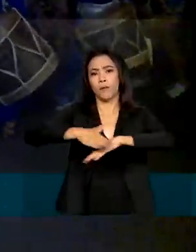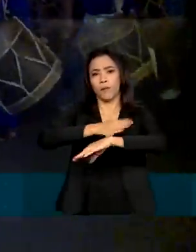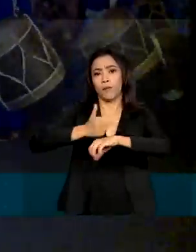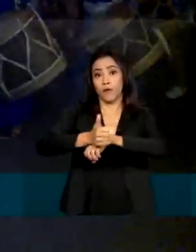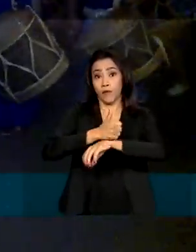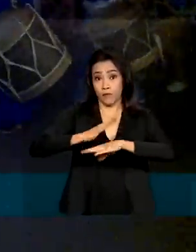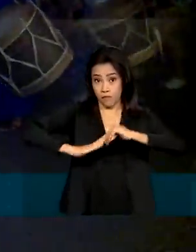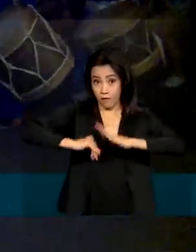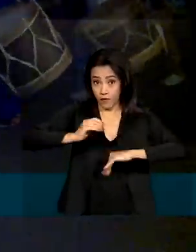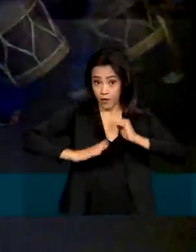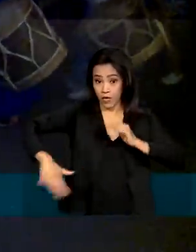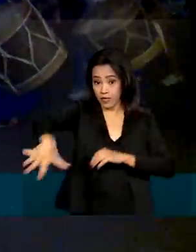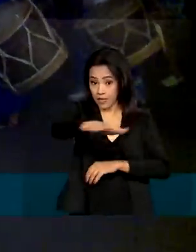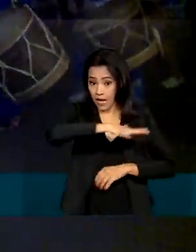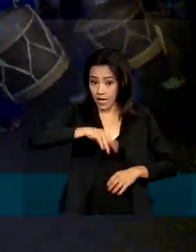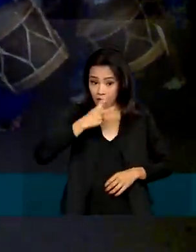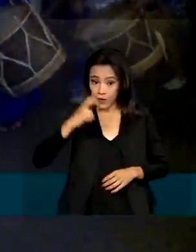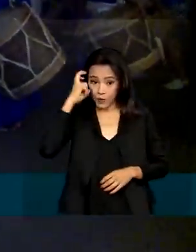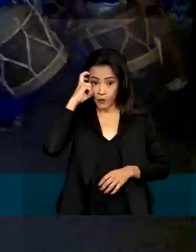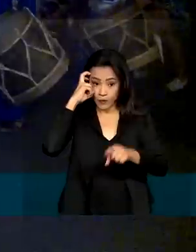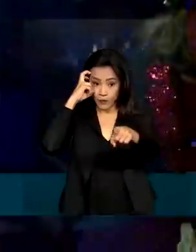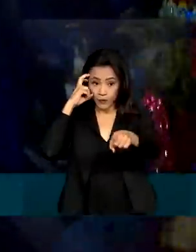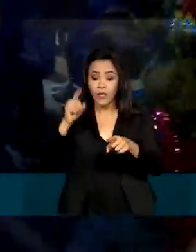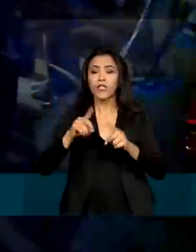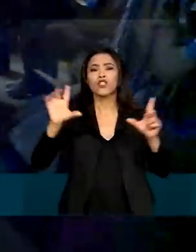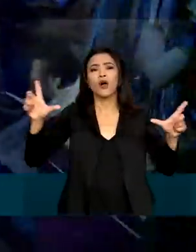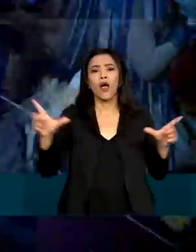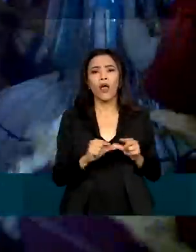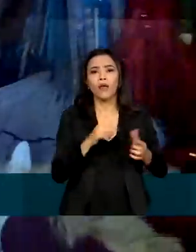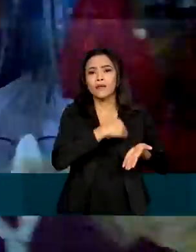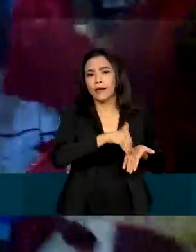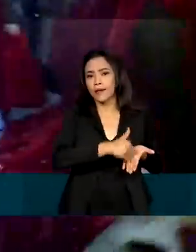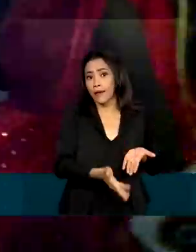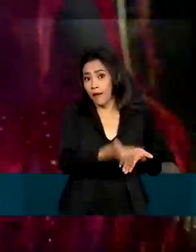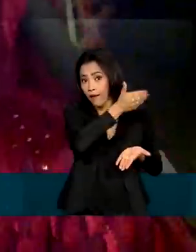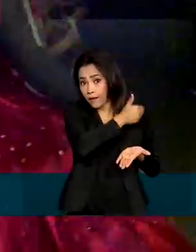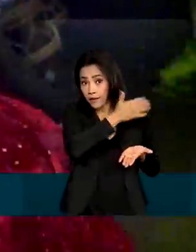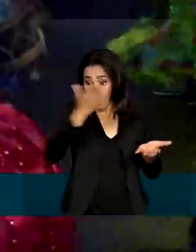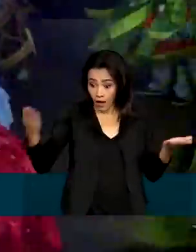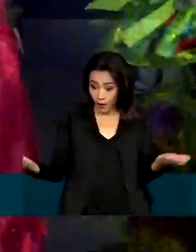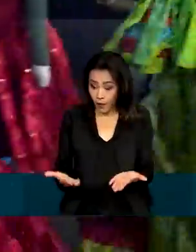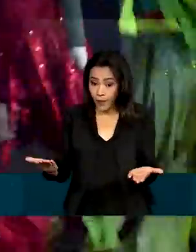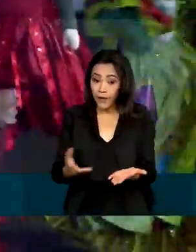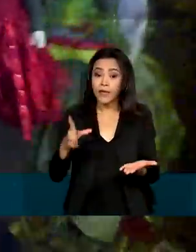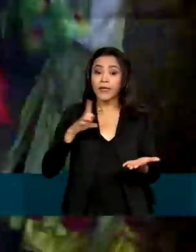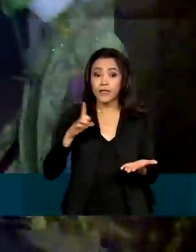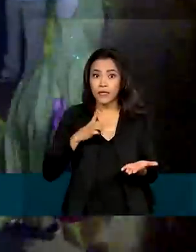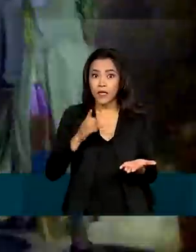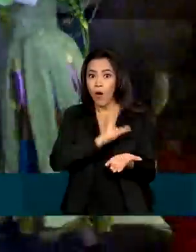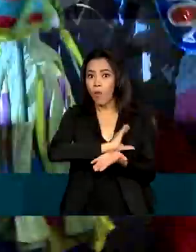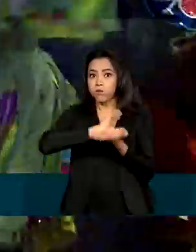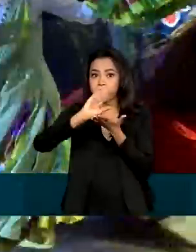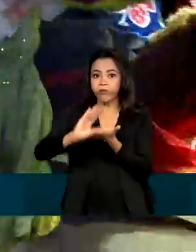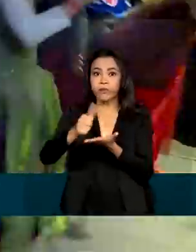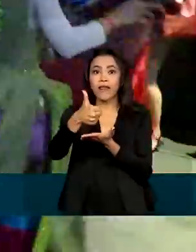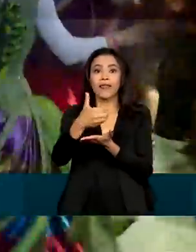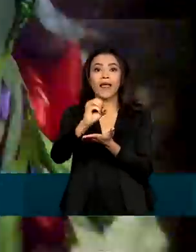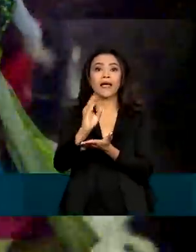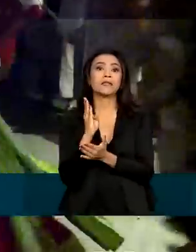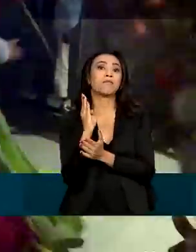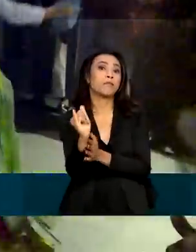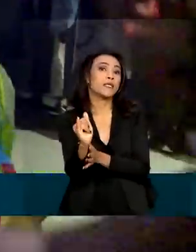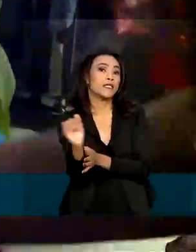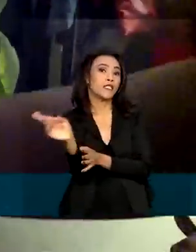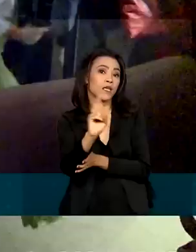setor. Após quatro anos reduzida a uma secretaria, a pasta neste ano conta com um orçamento de 10 bilhões de